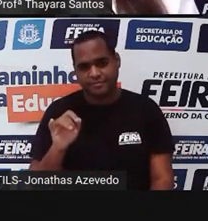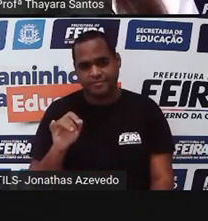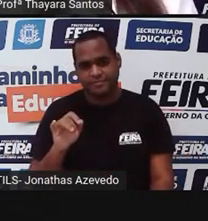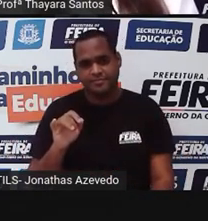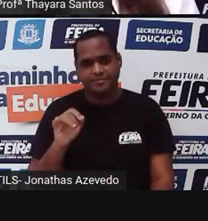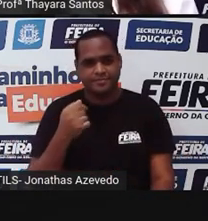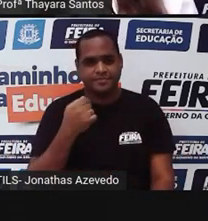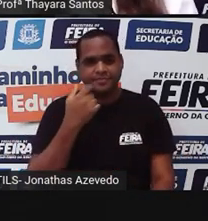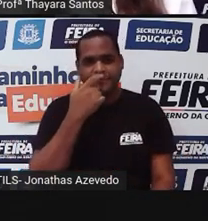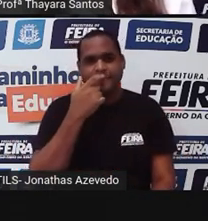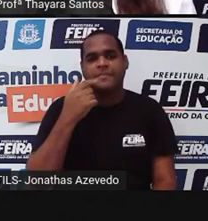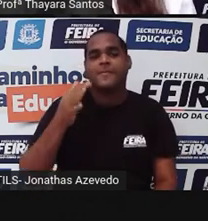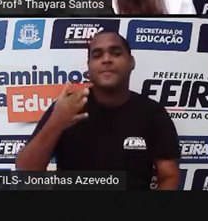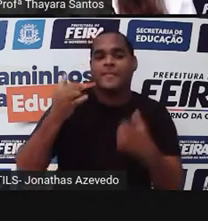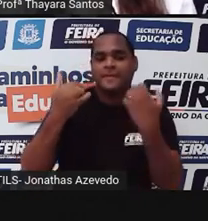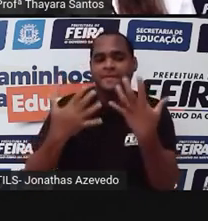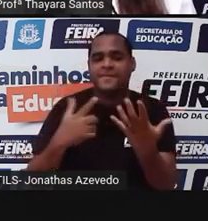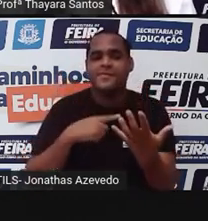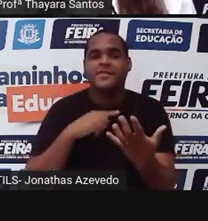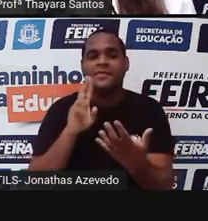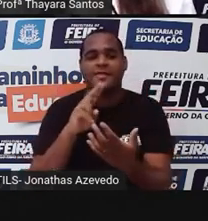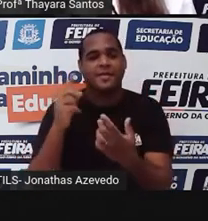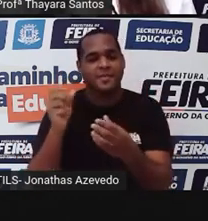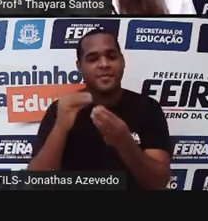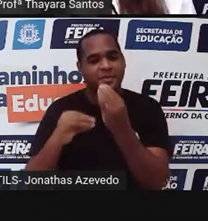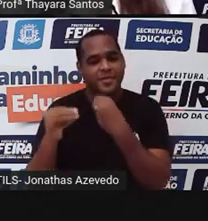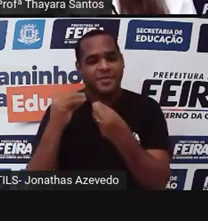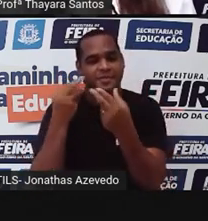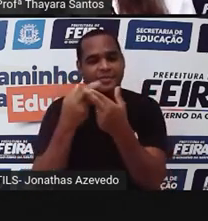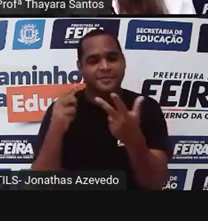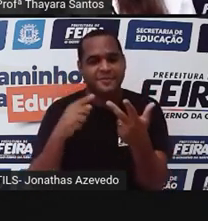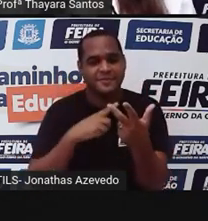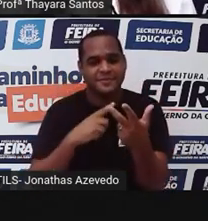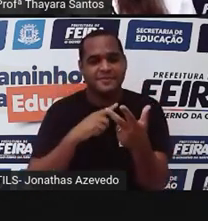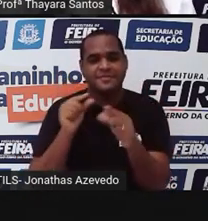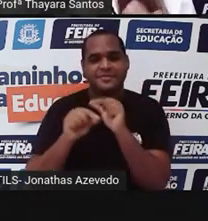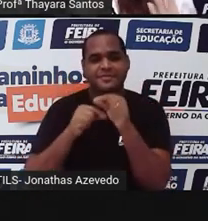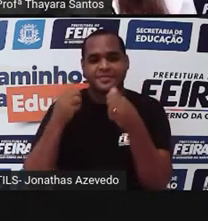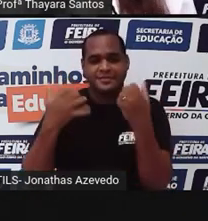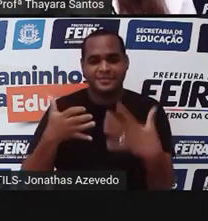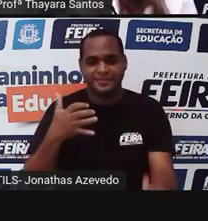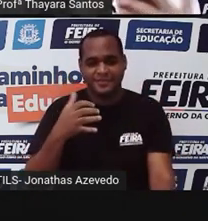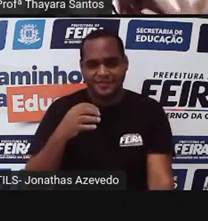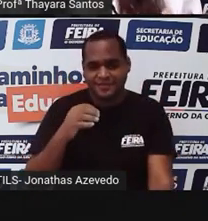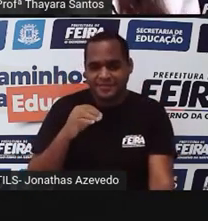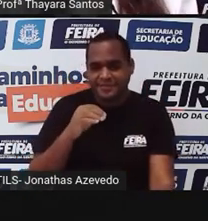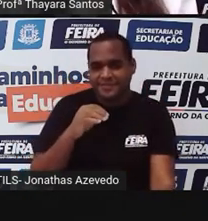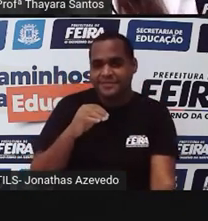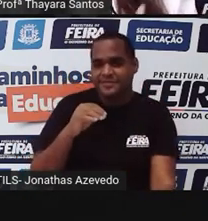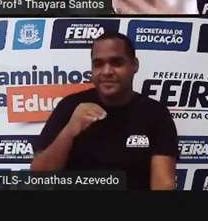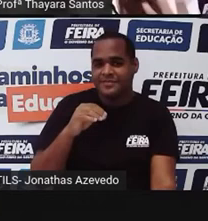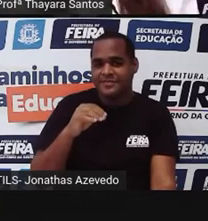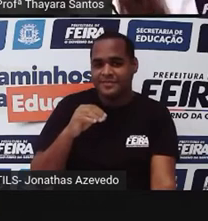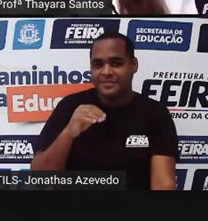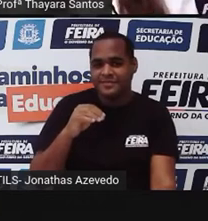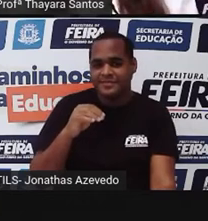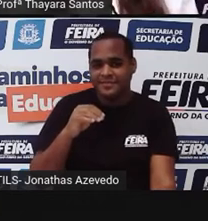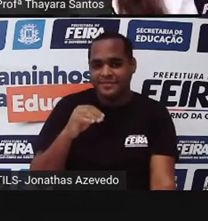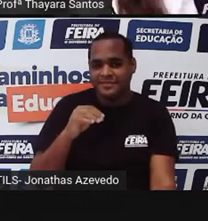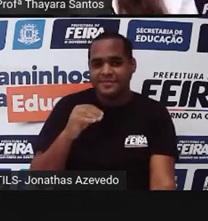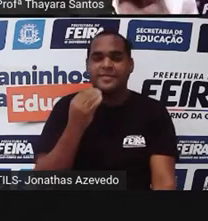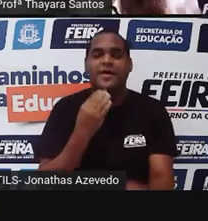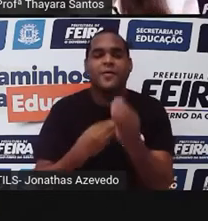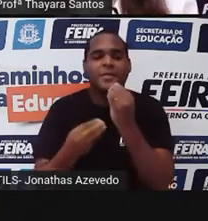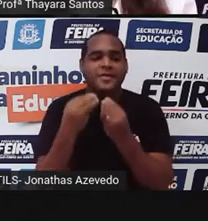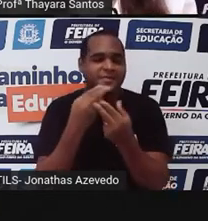Esses artrópodes também podem servir de alimento pra outros animais. Eu coloquei aí essa imagem de um ser humano comendo. Em algumas culturas é